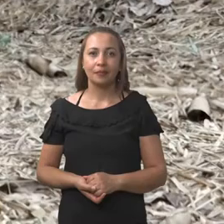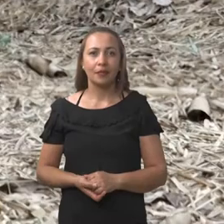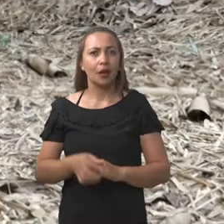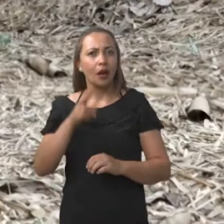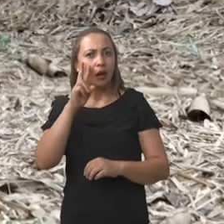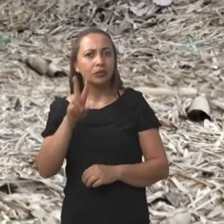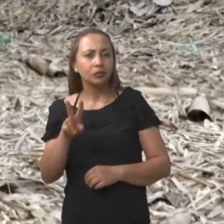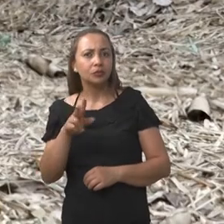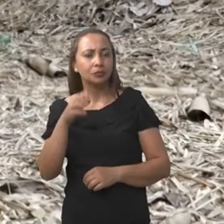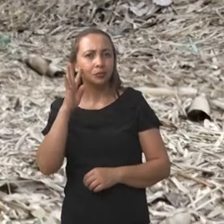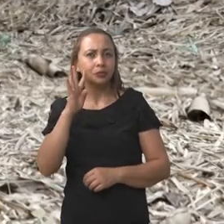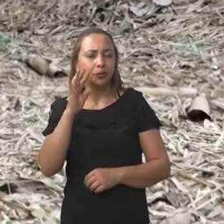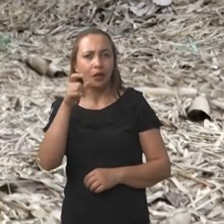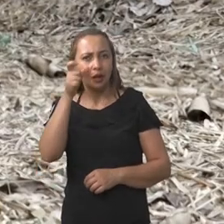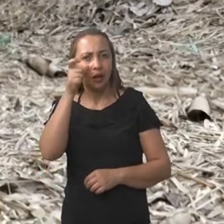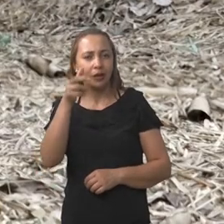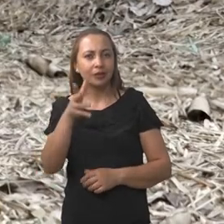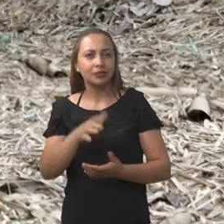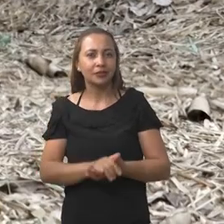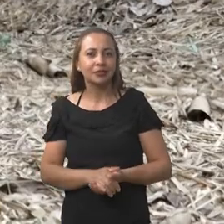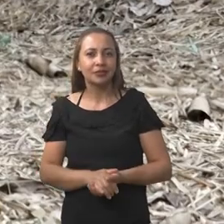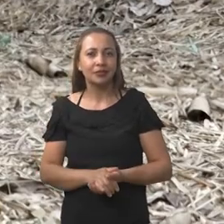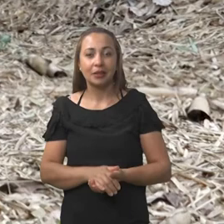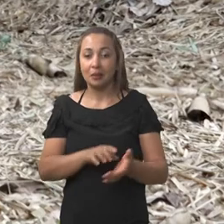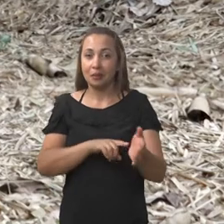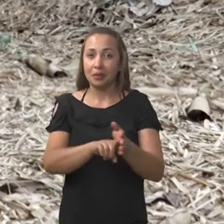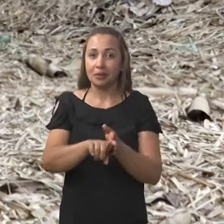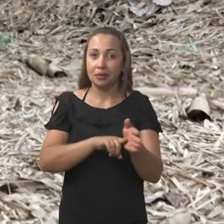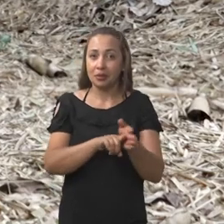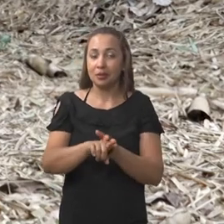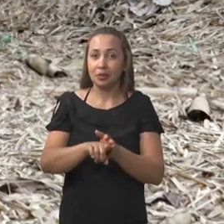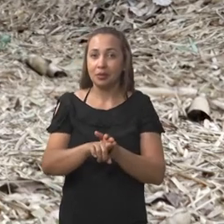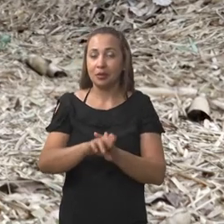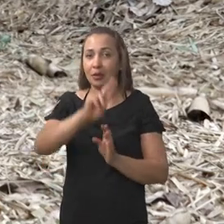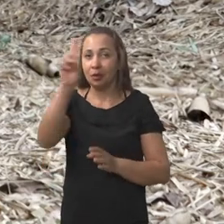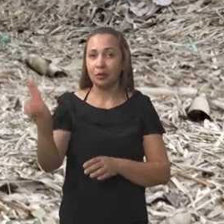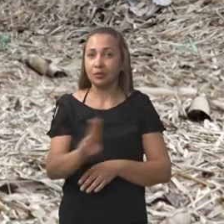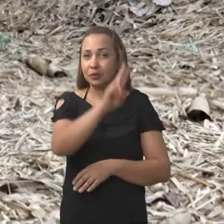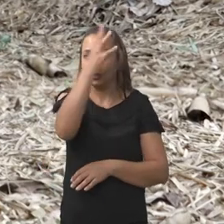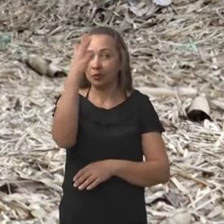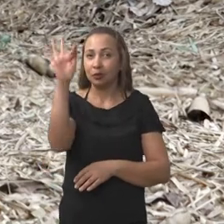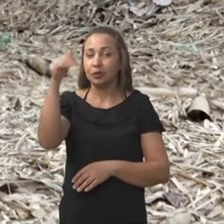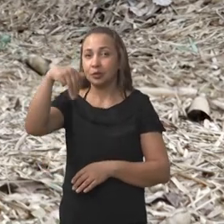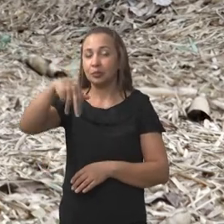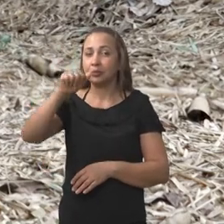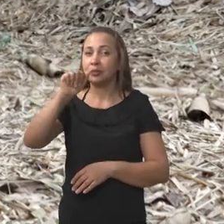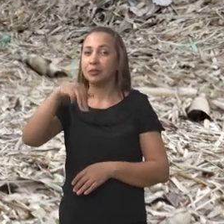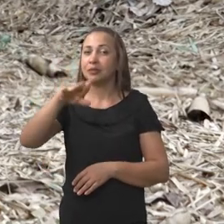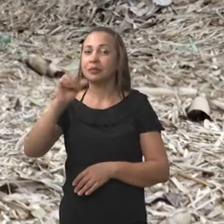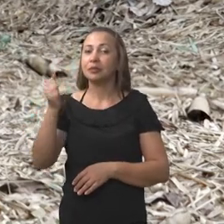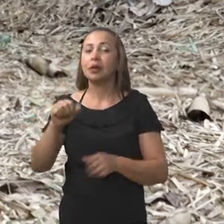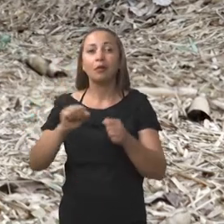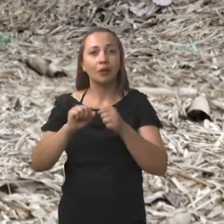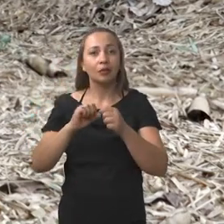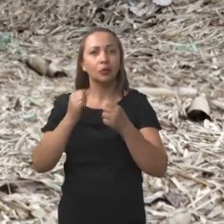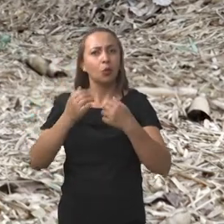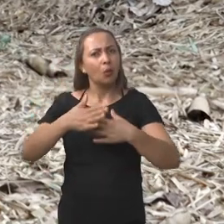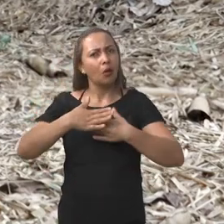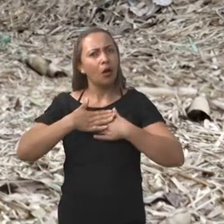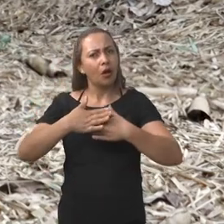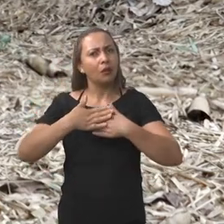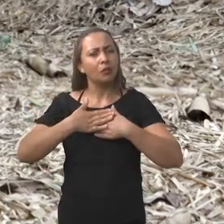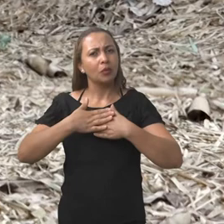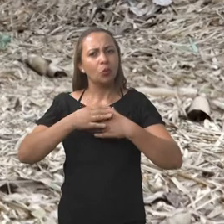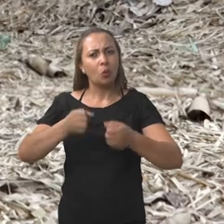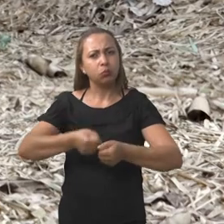Olha só que trabalho interessante. Pesquisadores da Universidade Federal do Maranhão criam um reanimador automatizado para